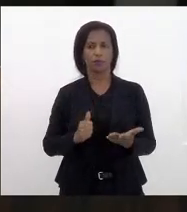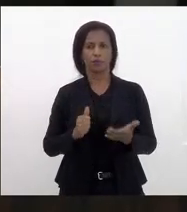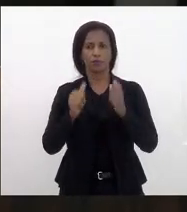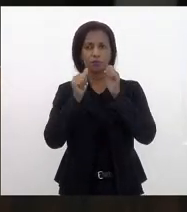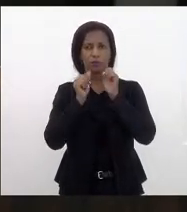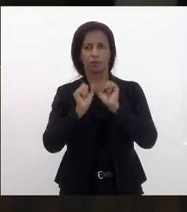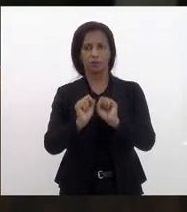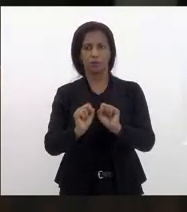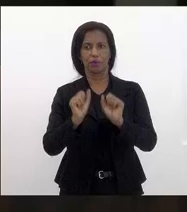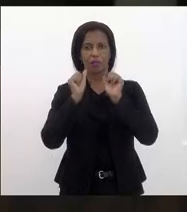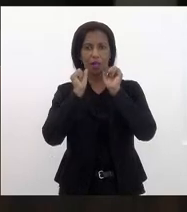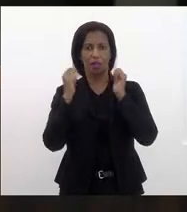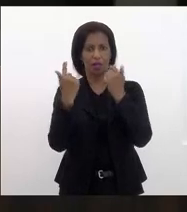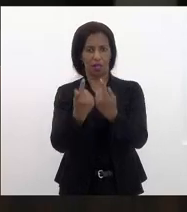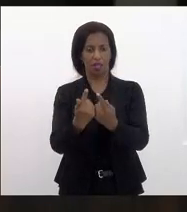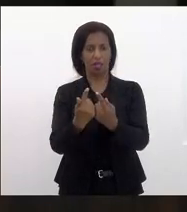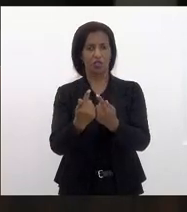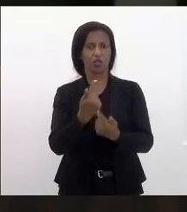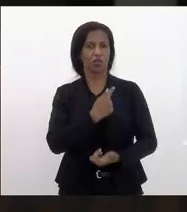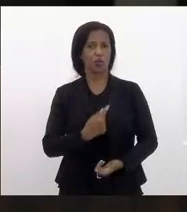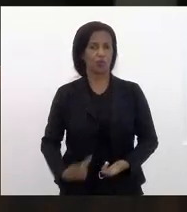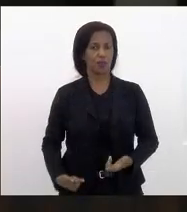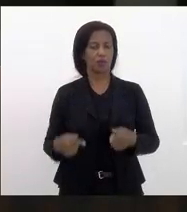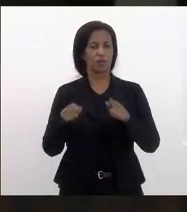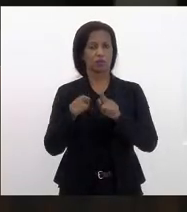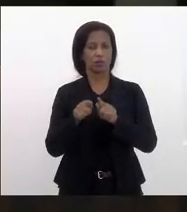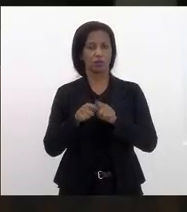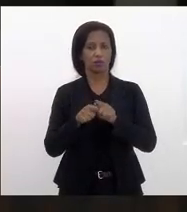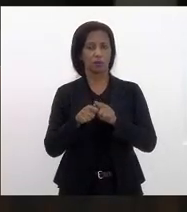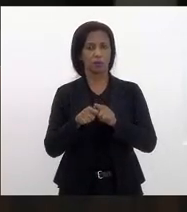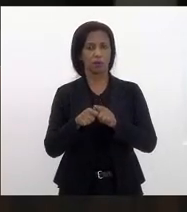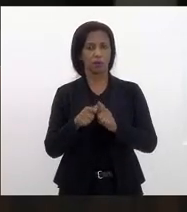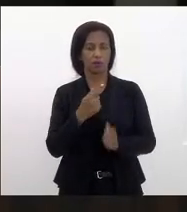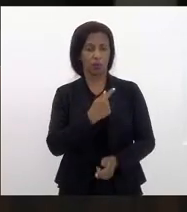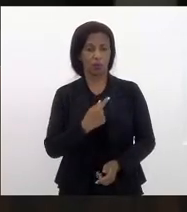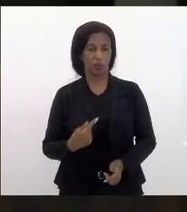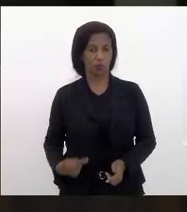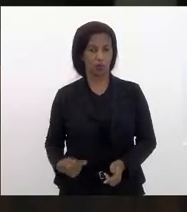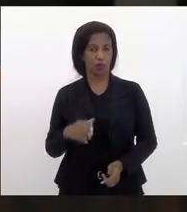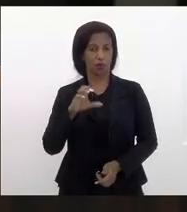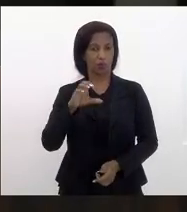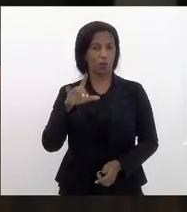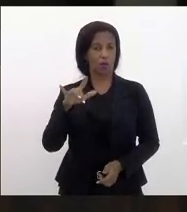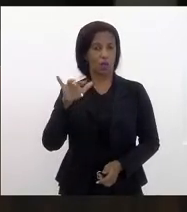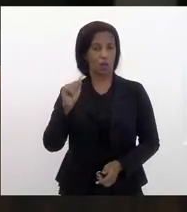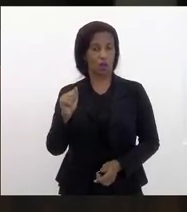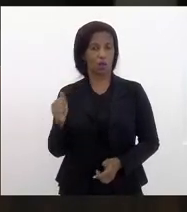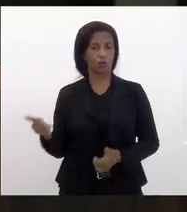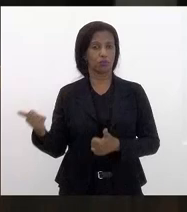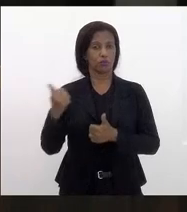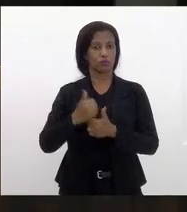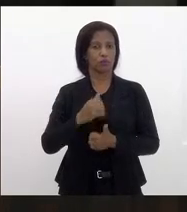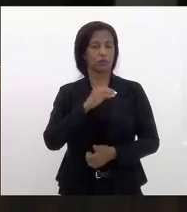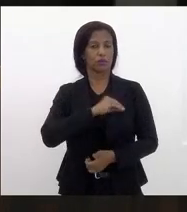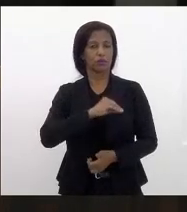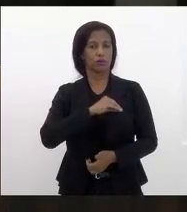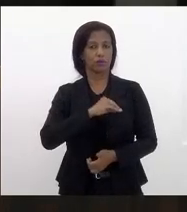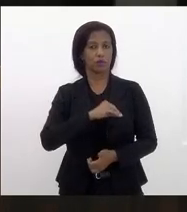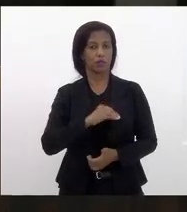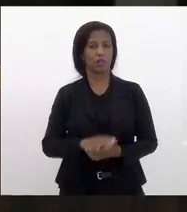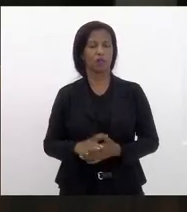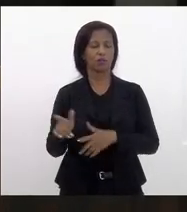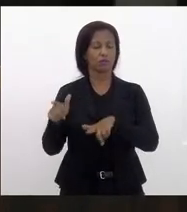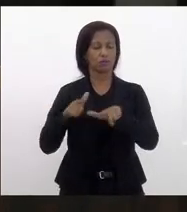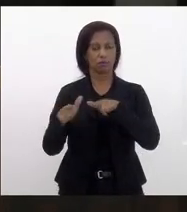Assembleia e ao governador Cláudio Castro pela brilhante condução do acordo da recomposição salarial dos